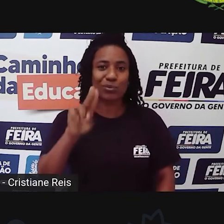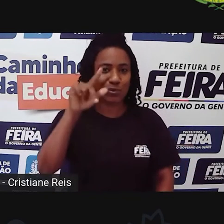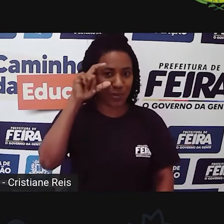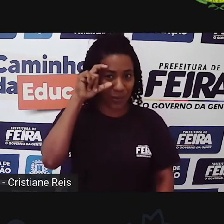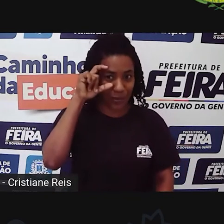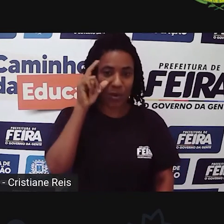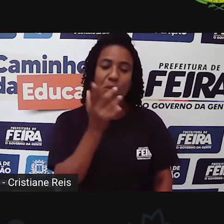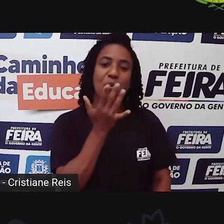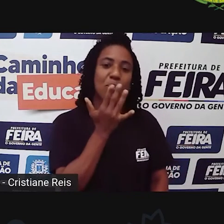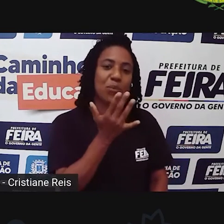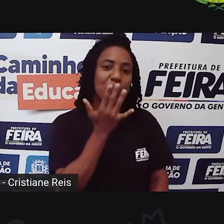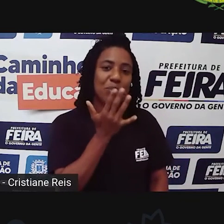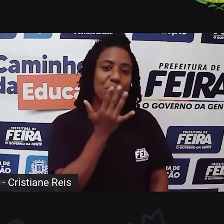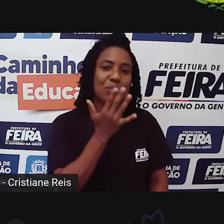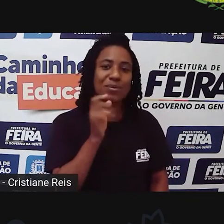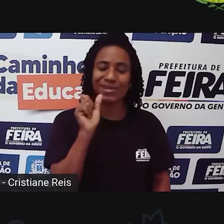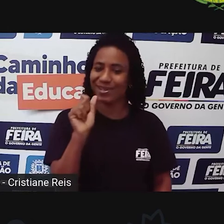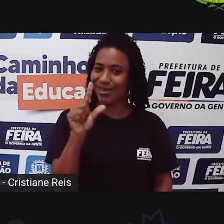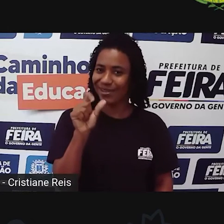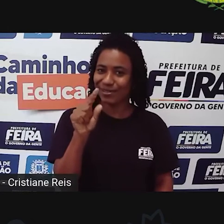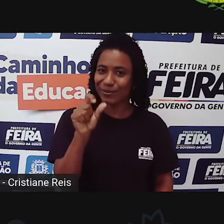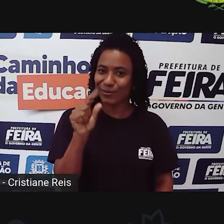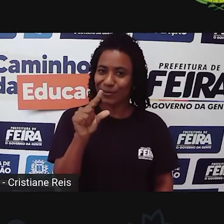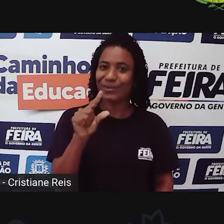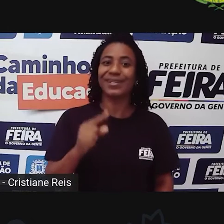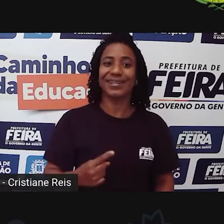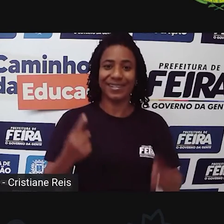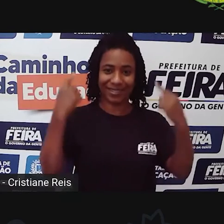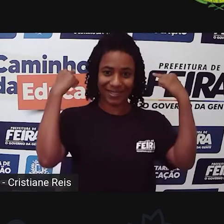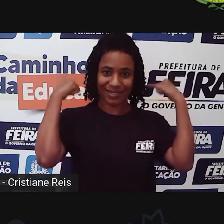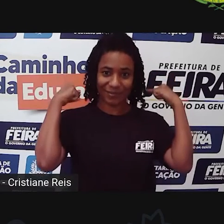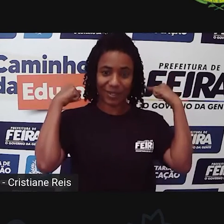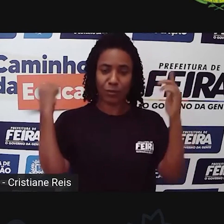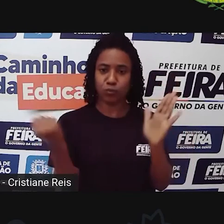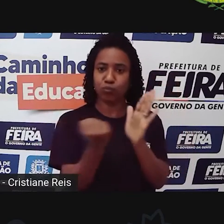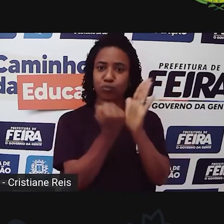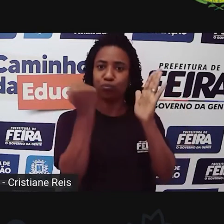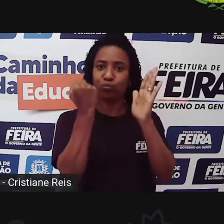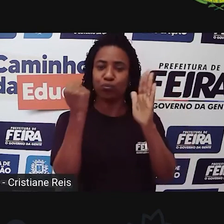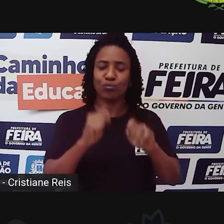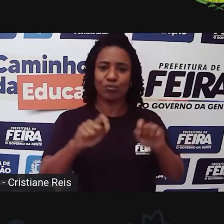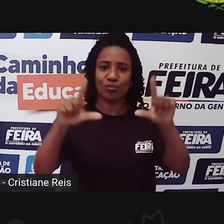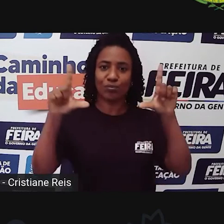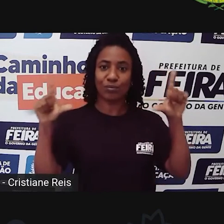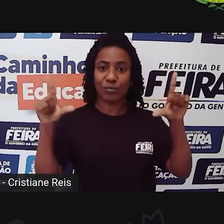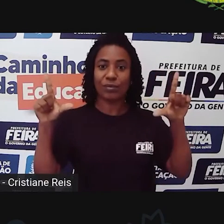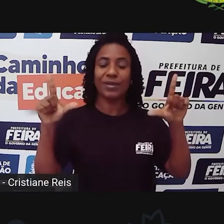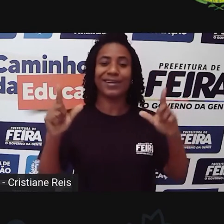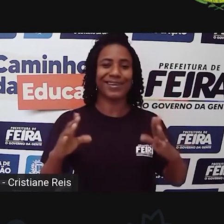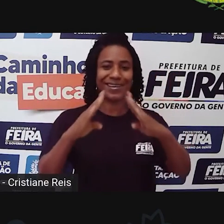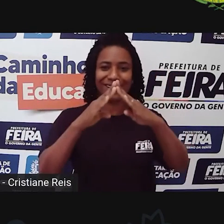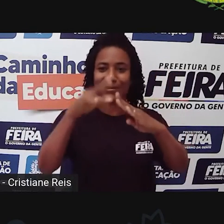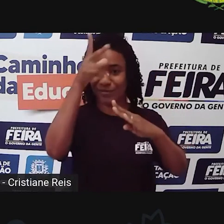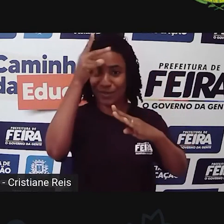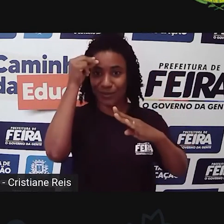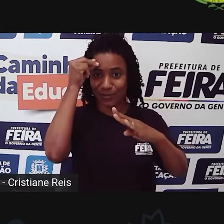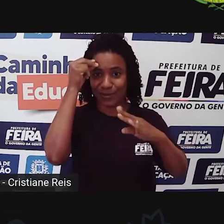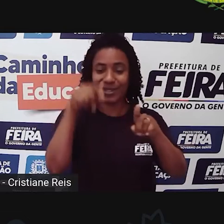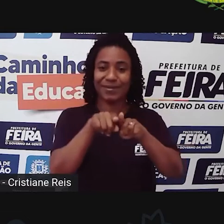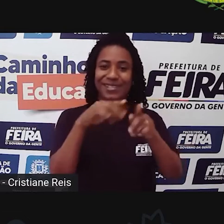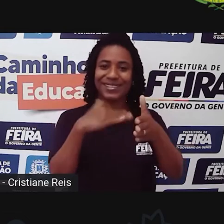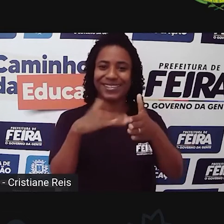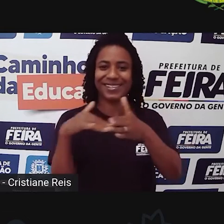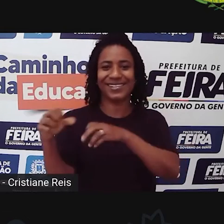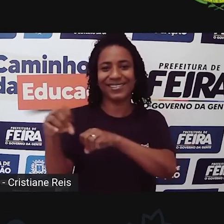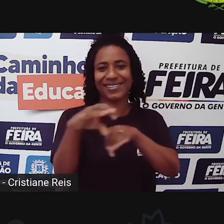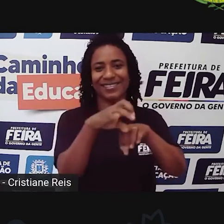então estou aqui com óculos de armação azul e atrás de mim tem um painel com a logomarca da Prefeitura e da Secretaria de